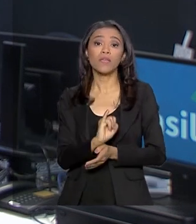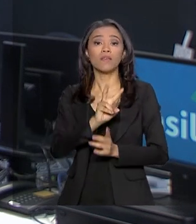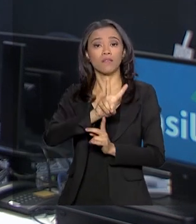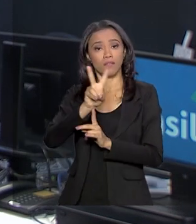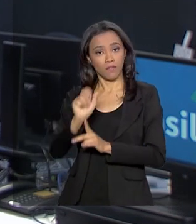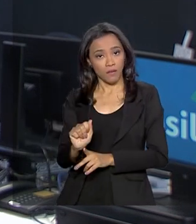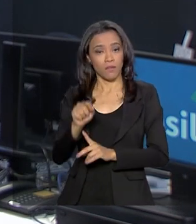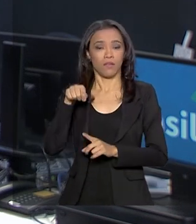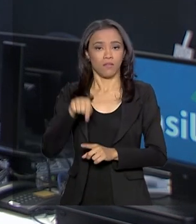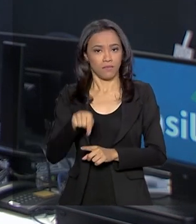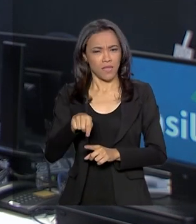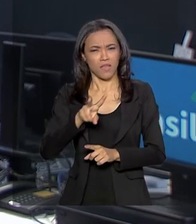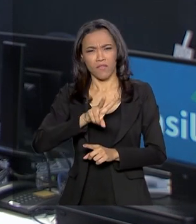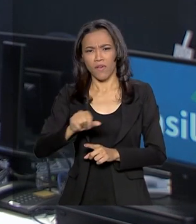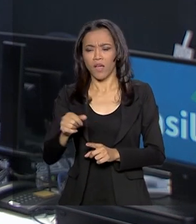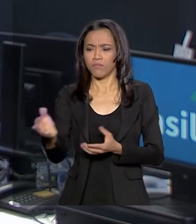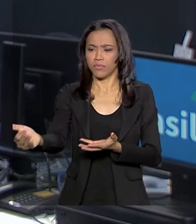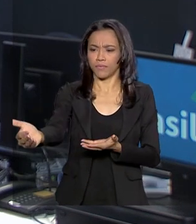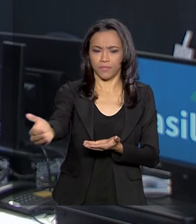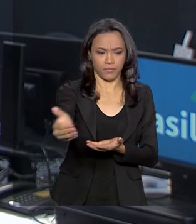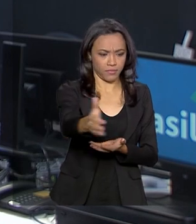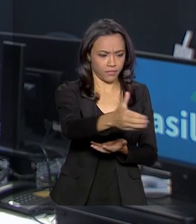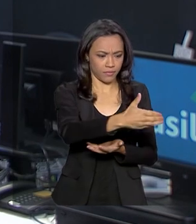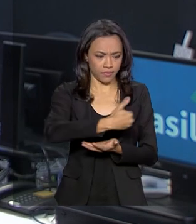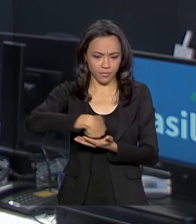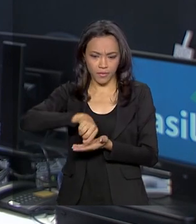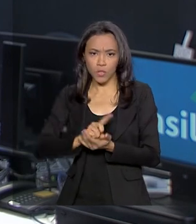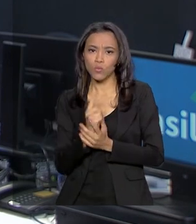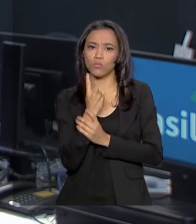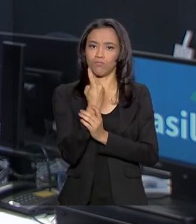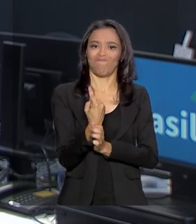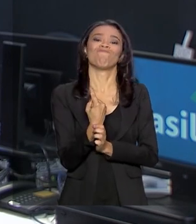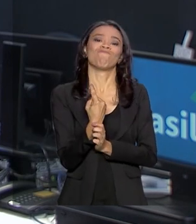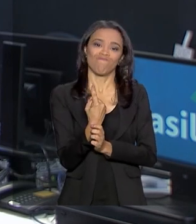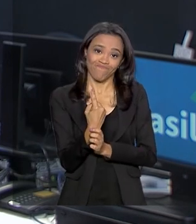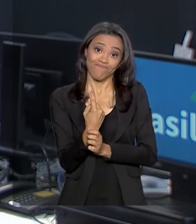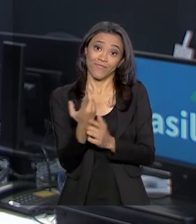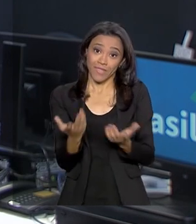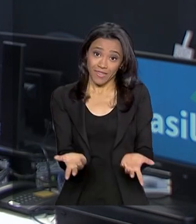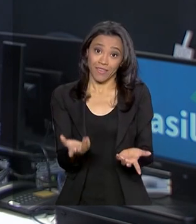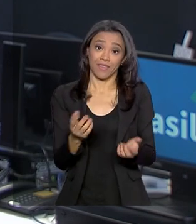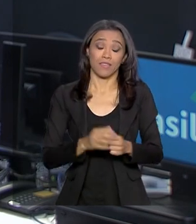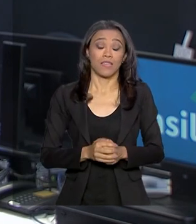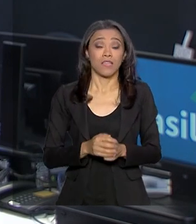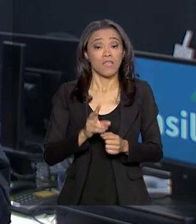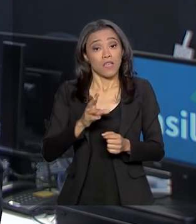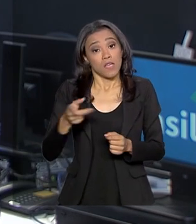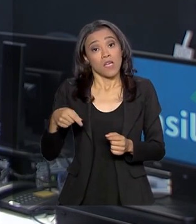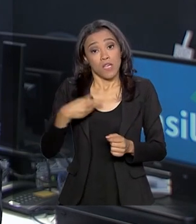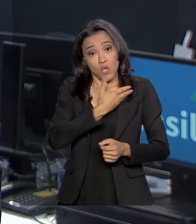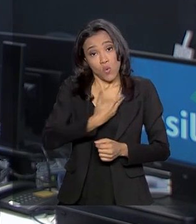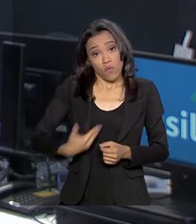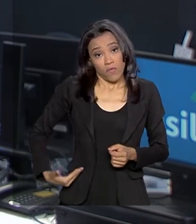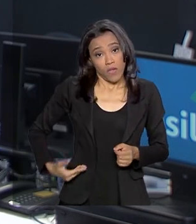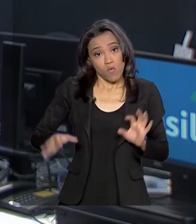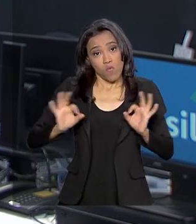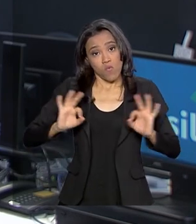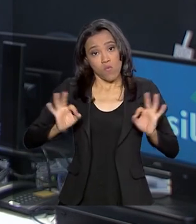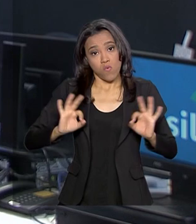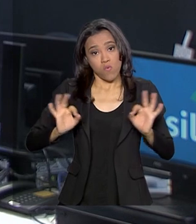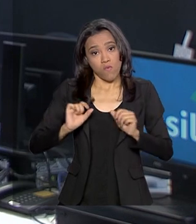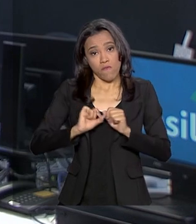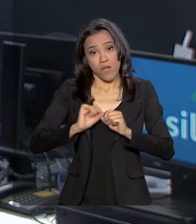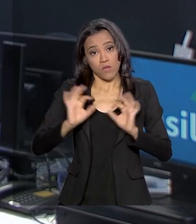que incidirá sobre as mercadorias e serviços. Atualmente é como uma bola de neve, Renata. Sem que o governo faça nada, a carga